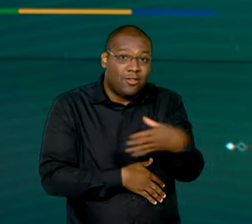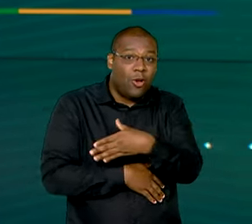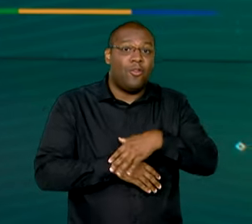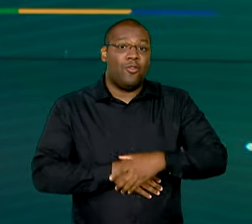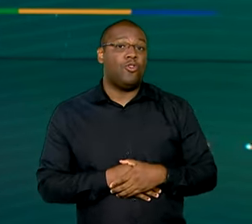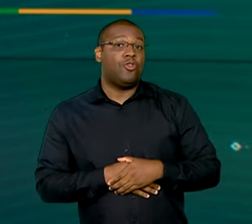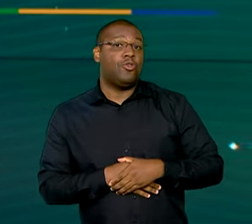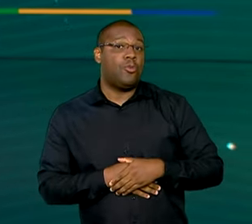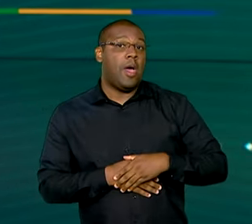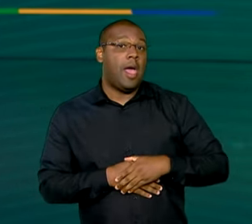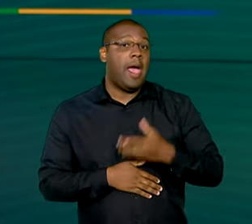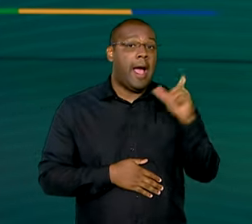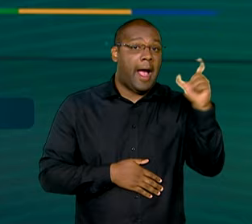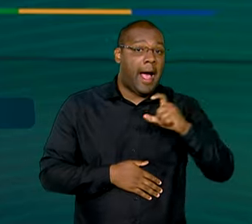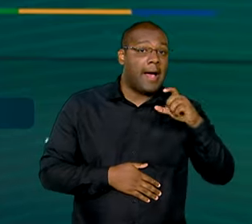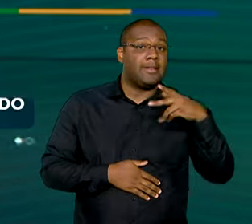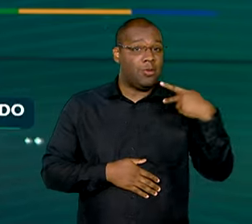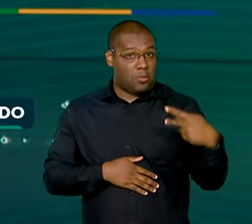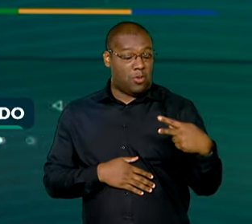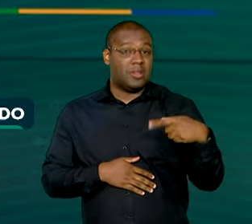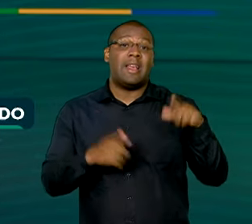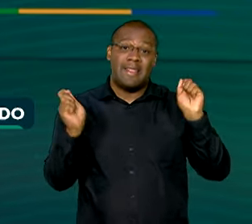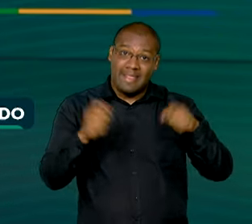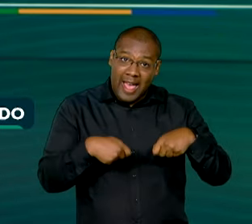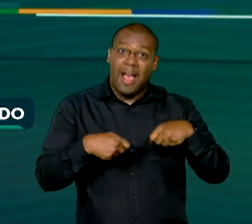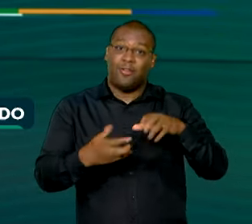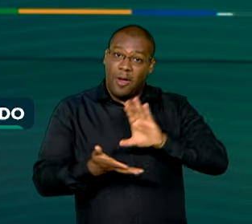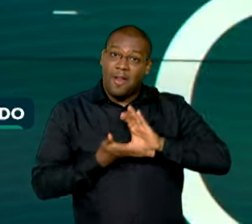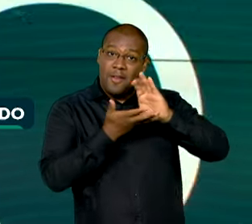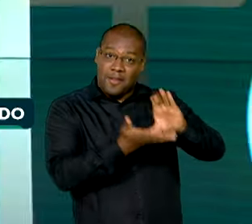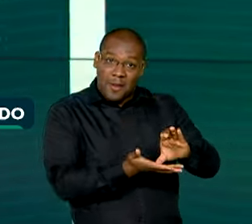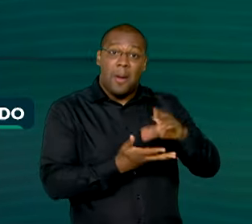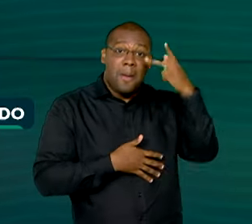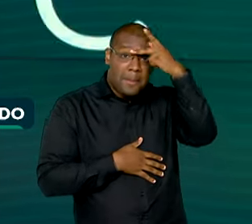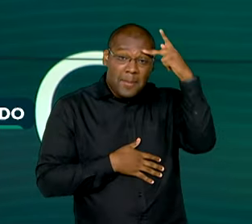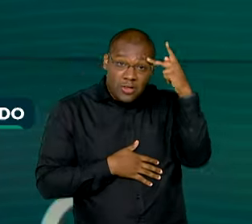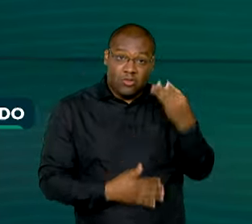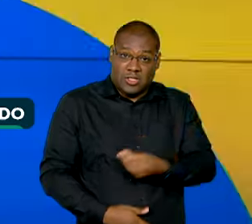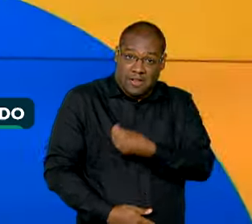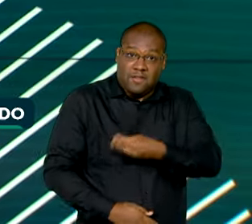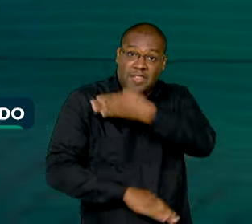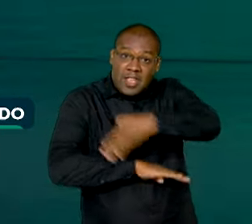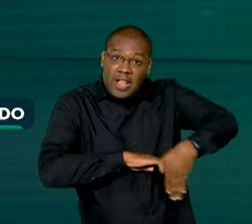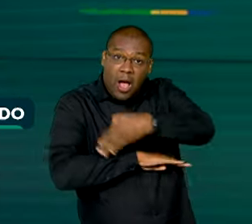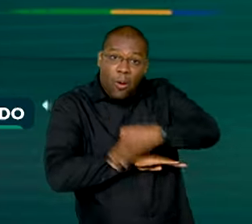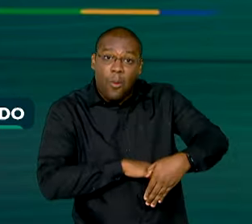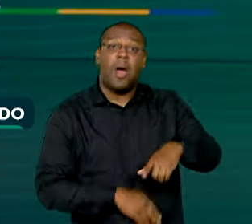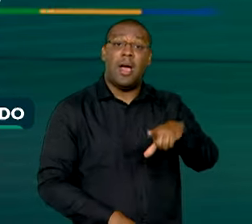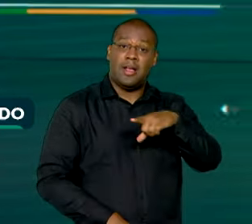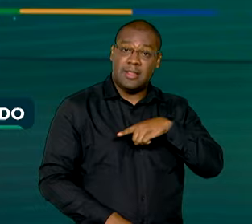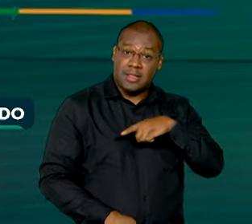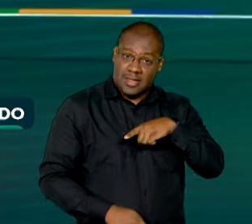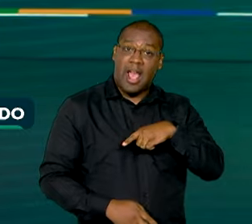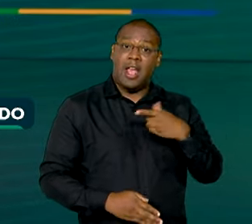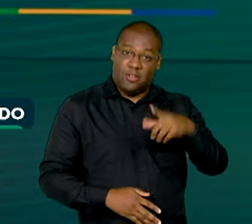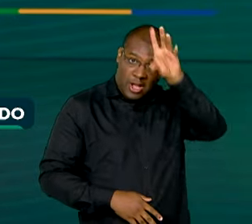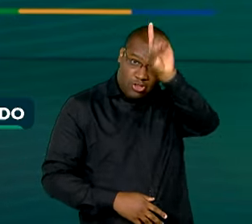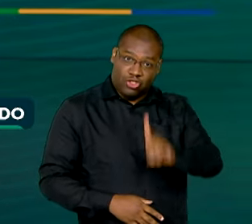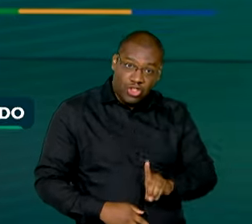tradicional vai poder receber o depósito do benefício e moradores de rua vão receber seus cartões de saque